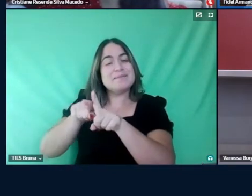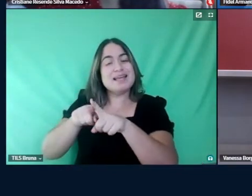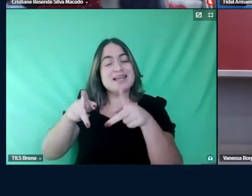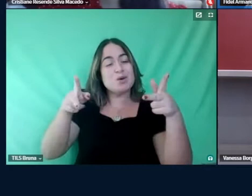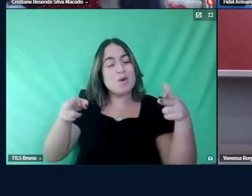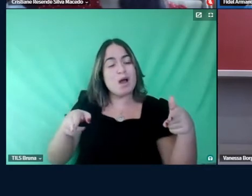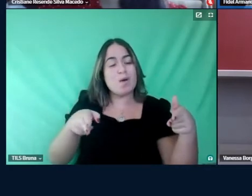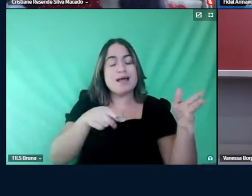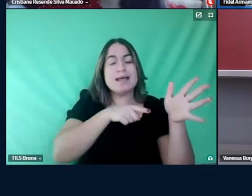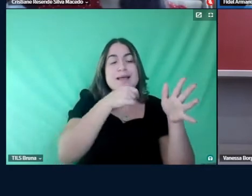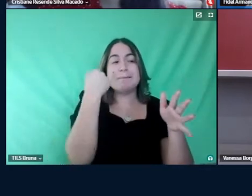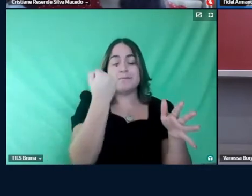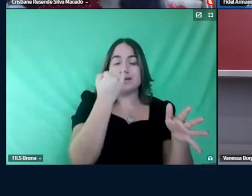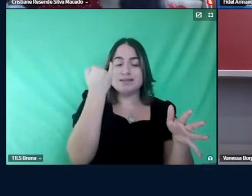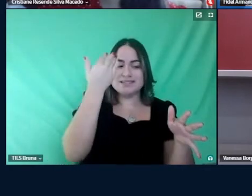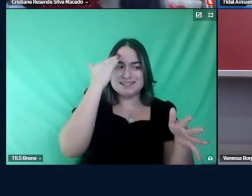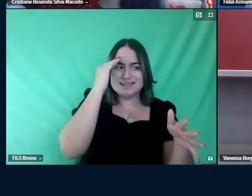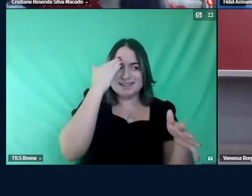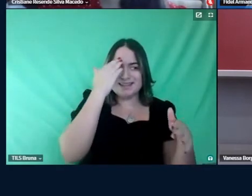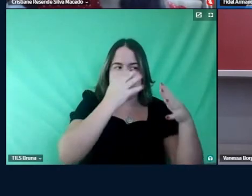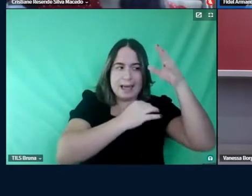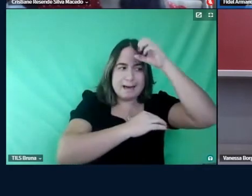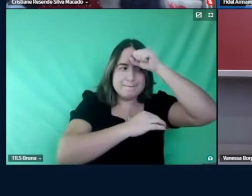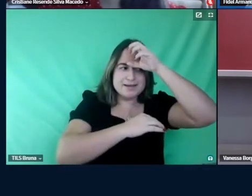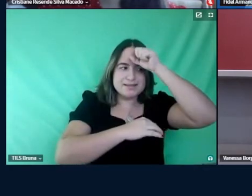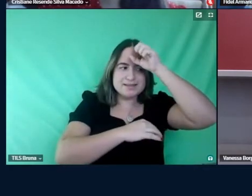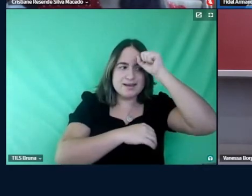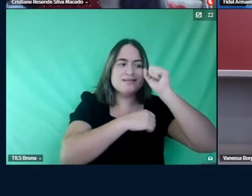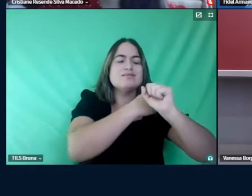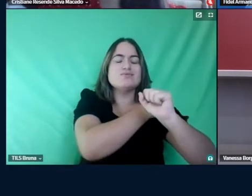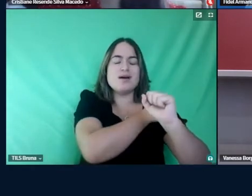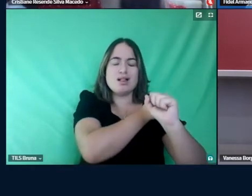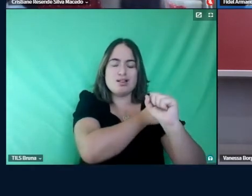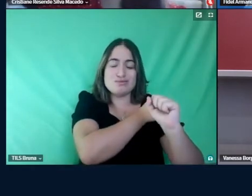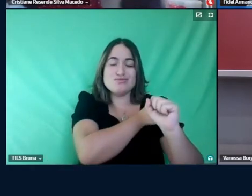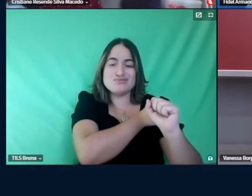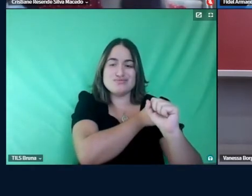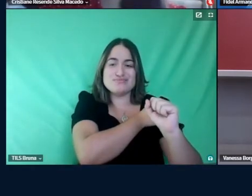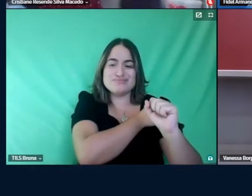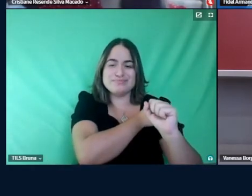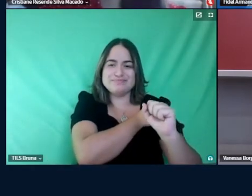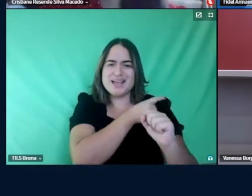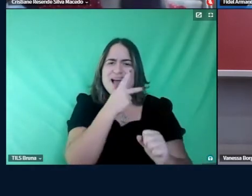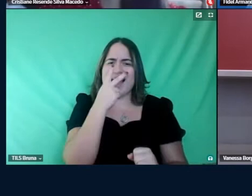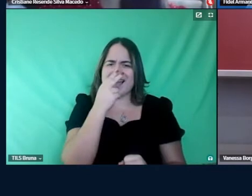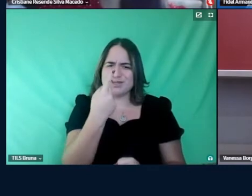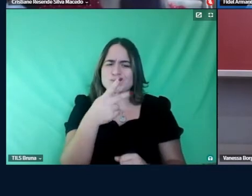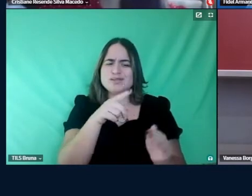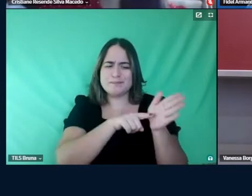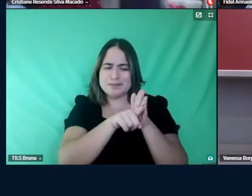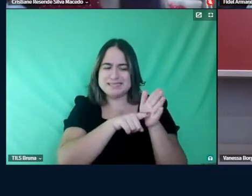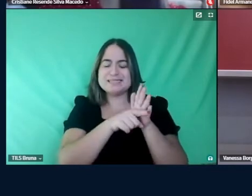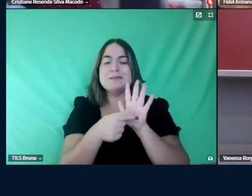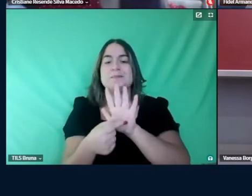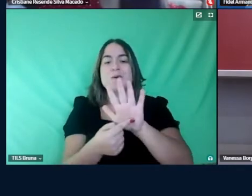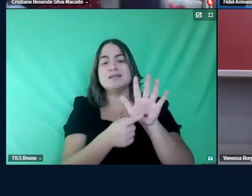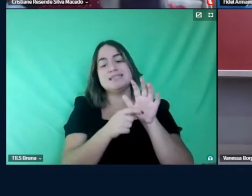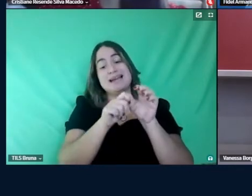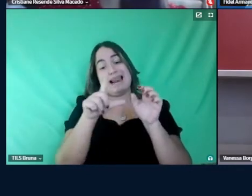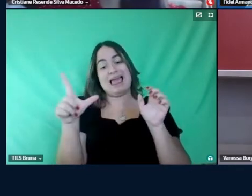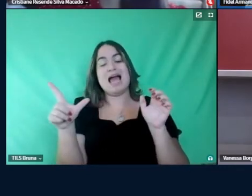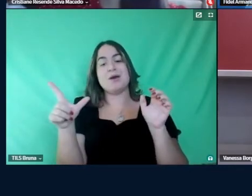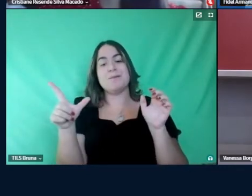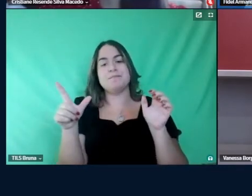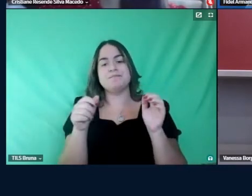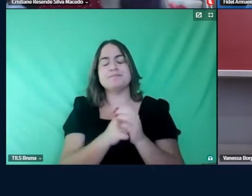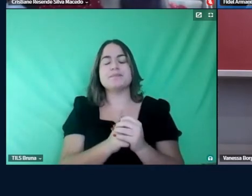processo de aprendizagem dos seus estudantes. Então, acho que a tua pesquisa retrata muito bem isso. E a outra